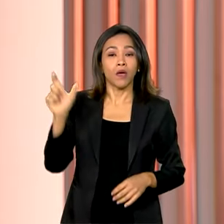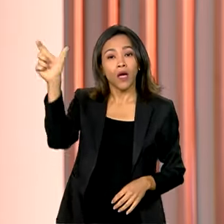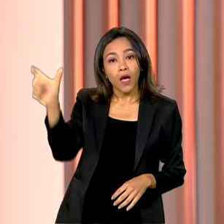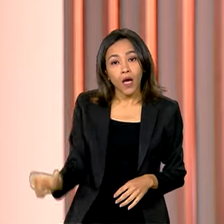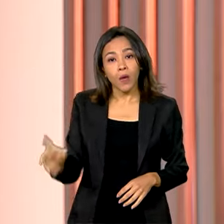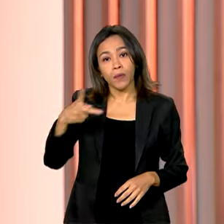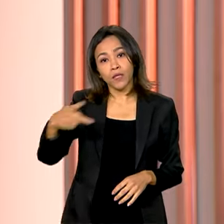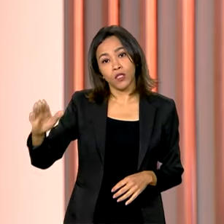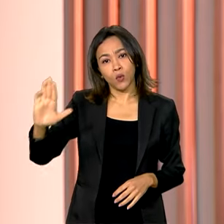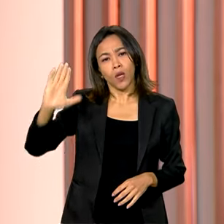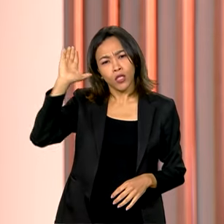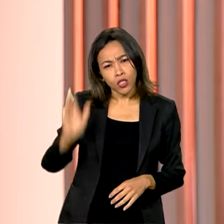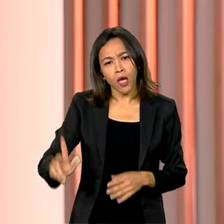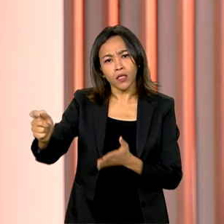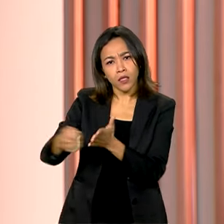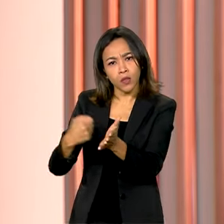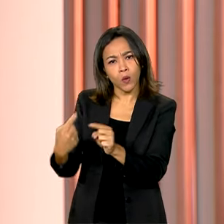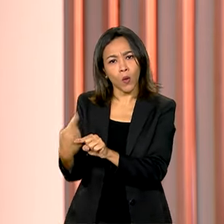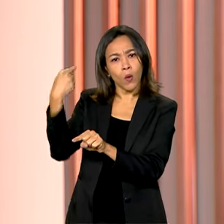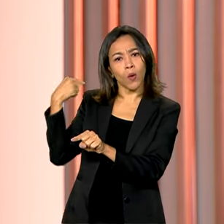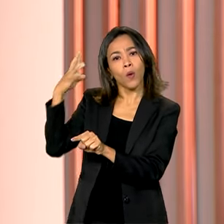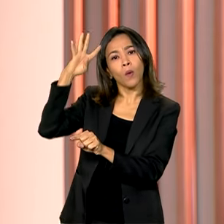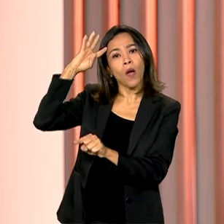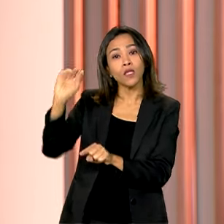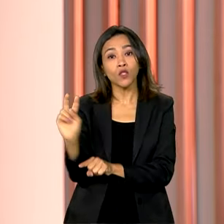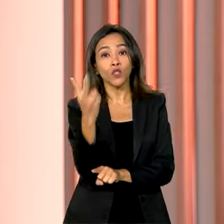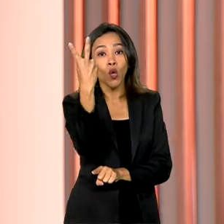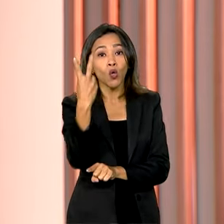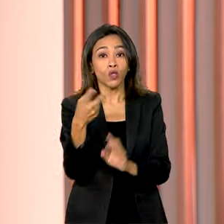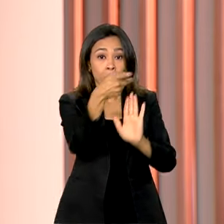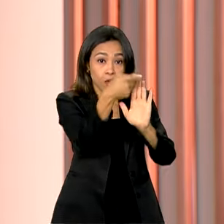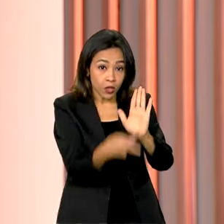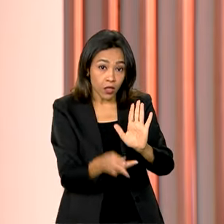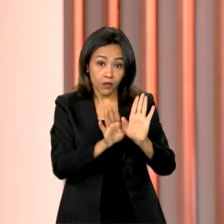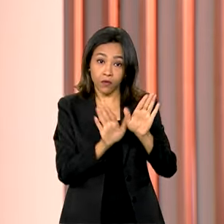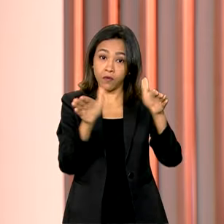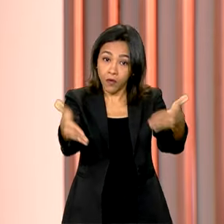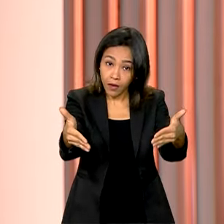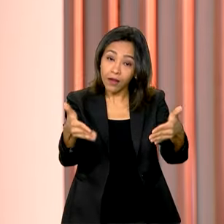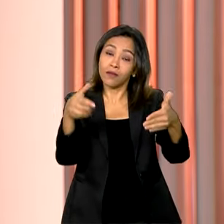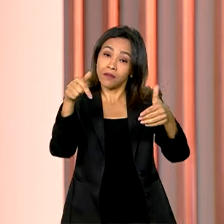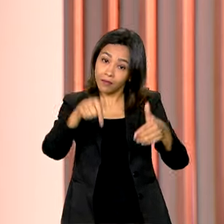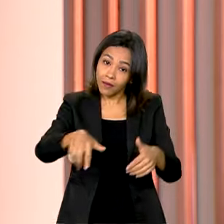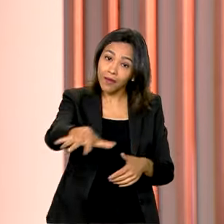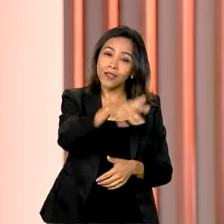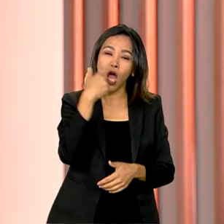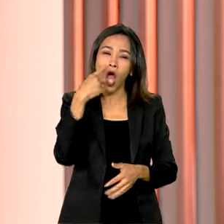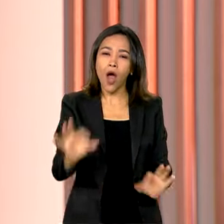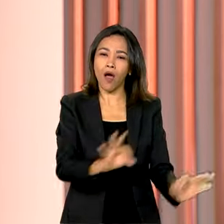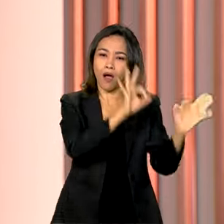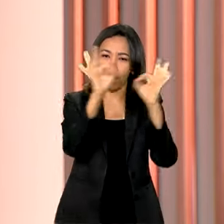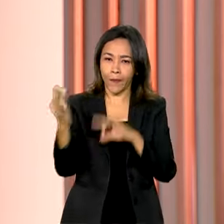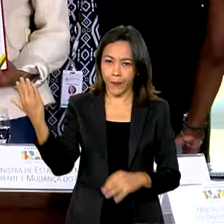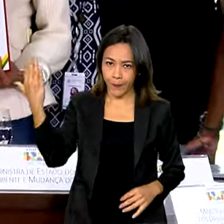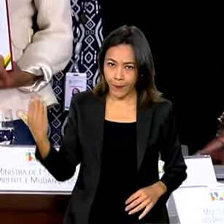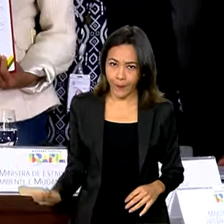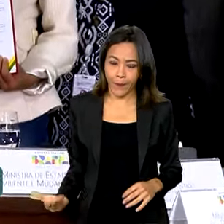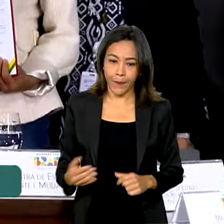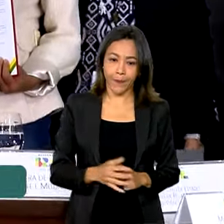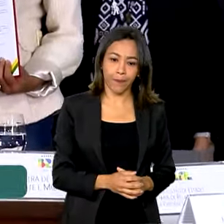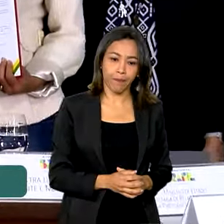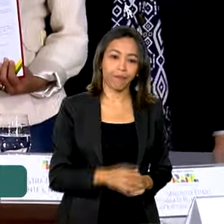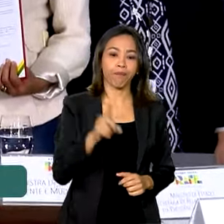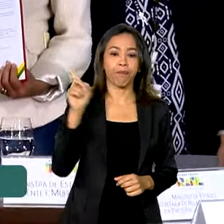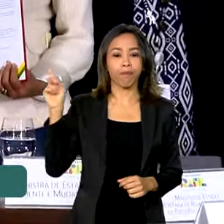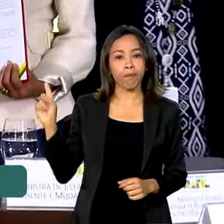Lula sancionou nessa quarta-feira dois projetos voltados ao setor. Confira na reportagem de Pablo Mundim. Com a